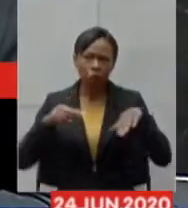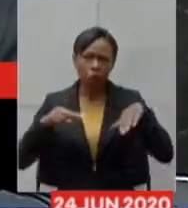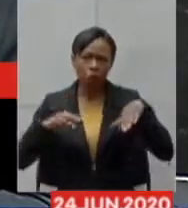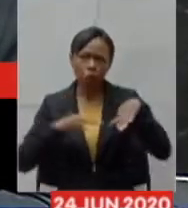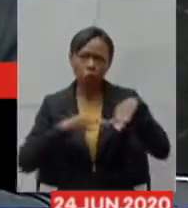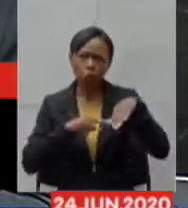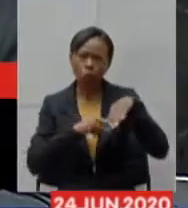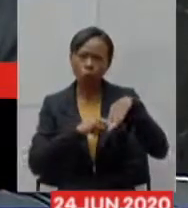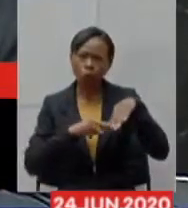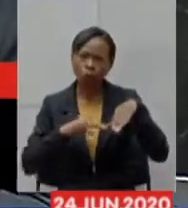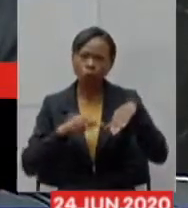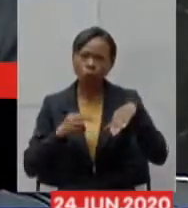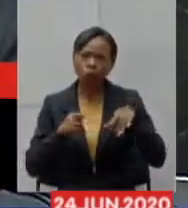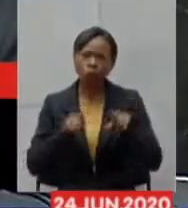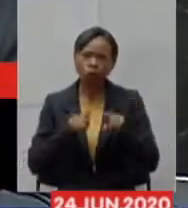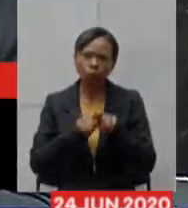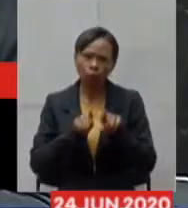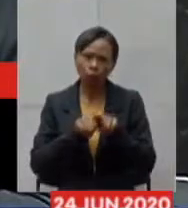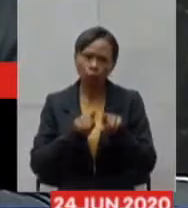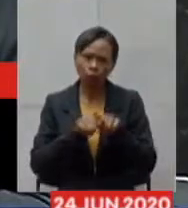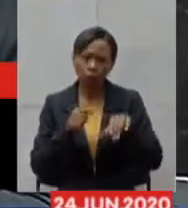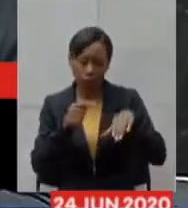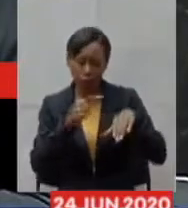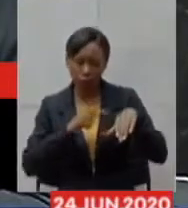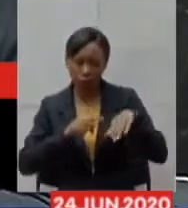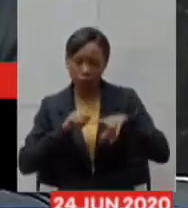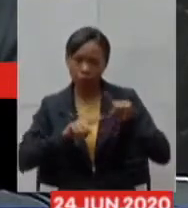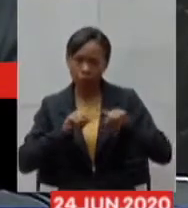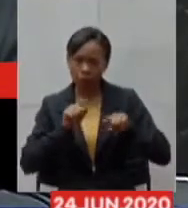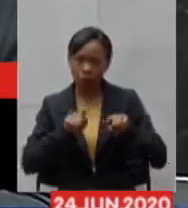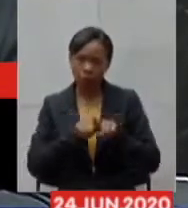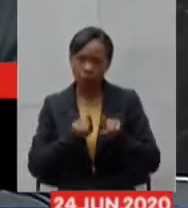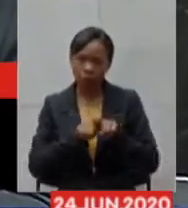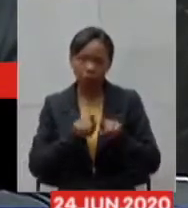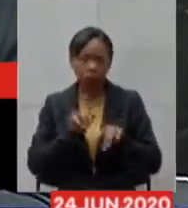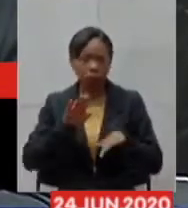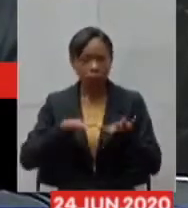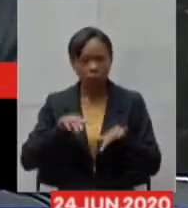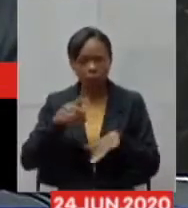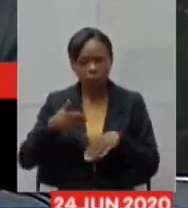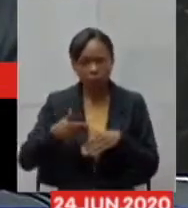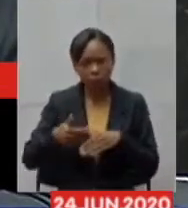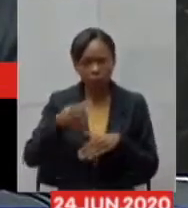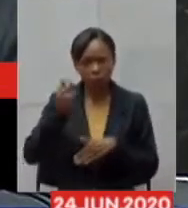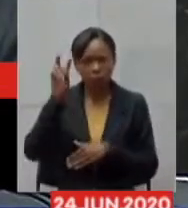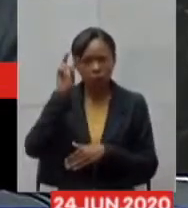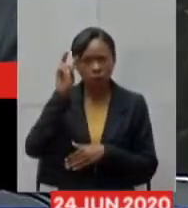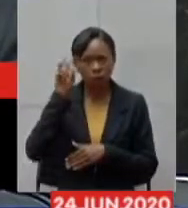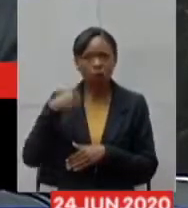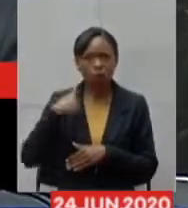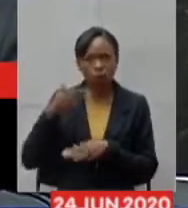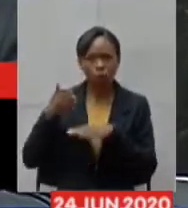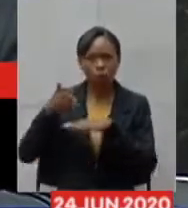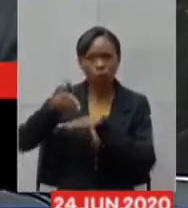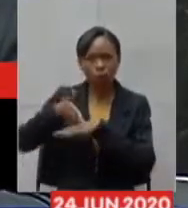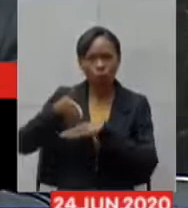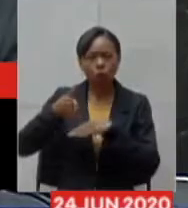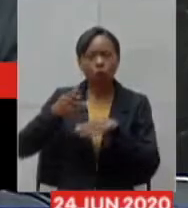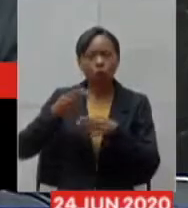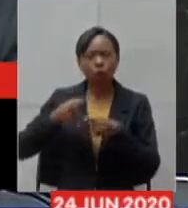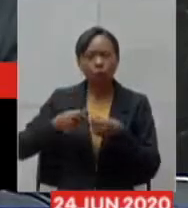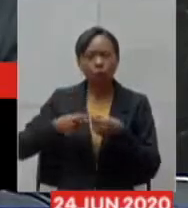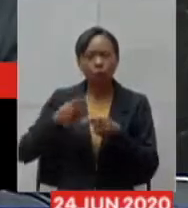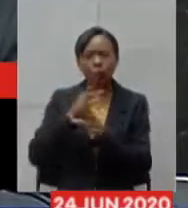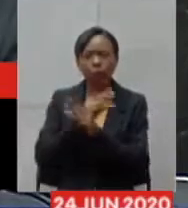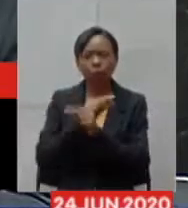faz parte da FEMIG e na quinta-feira que vem provavelmente eu vá a Patos junto com o